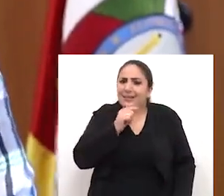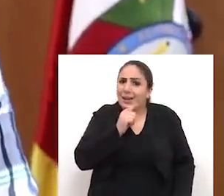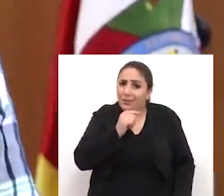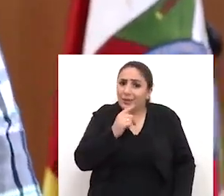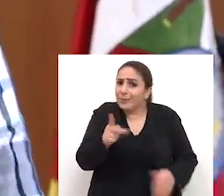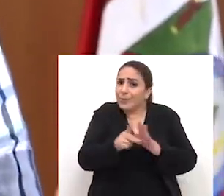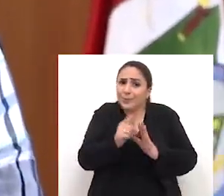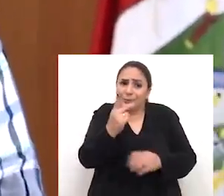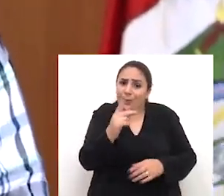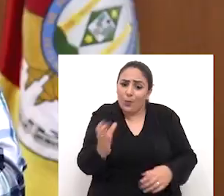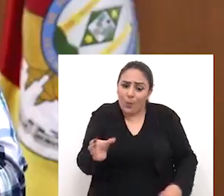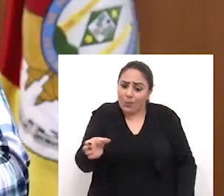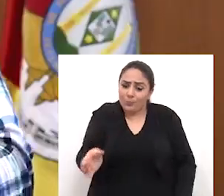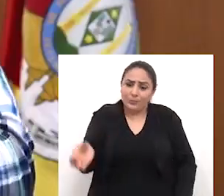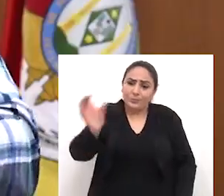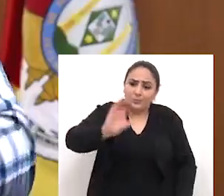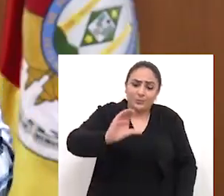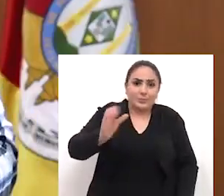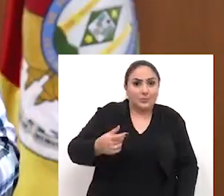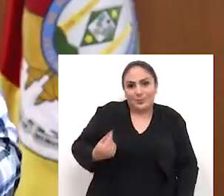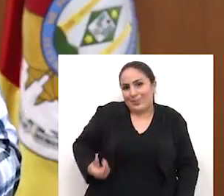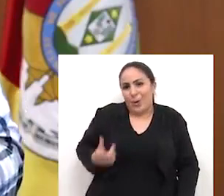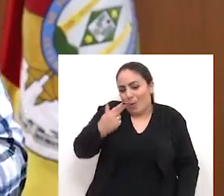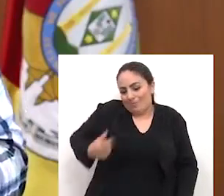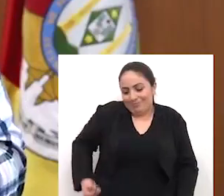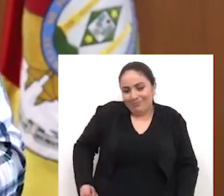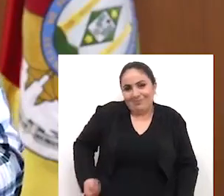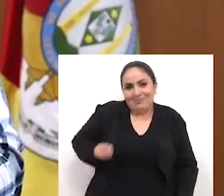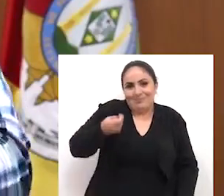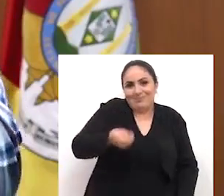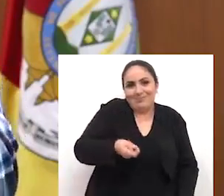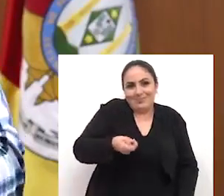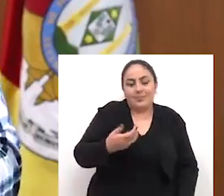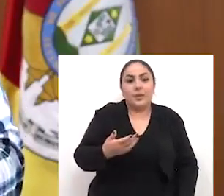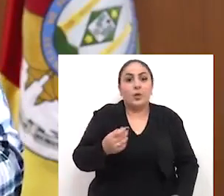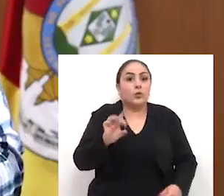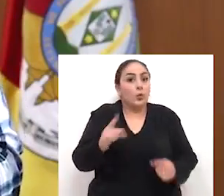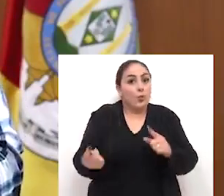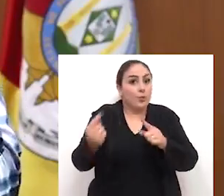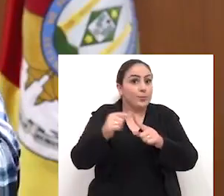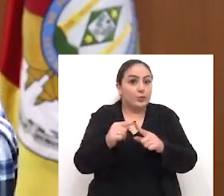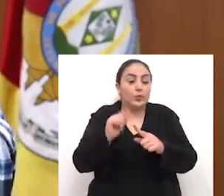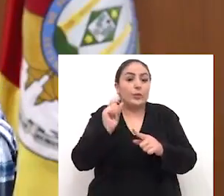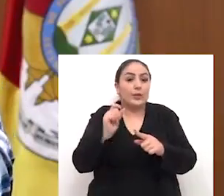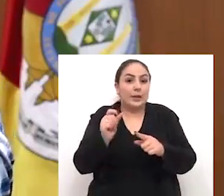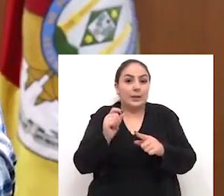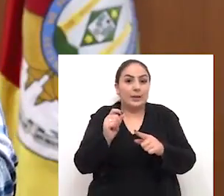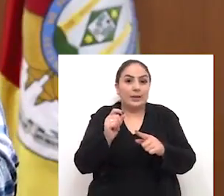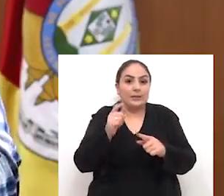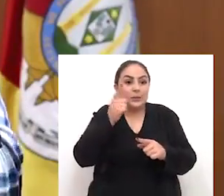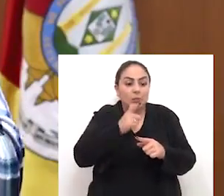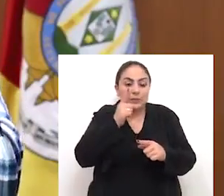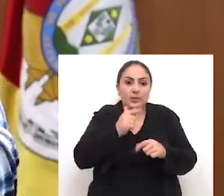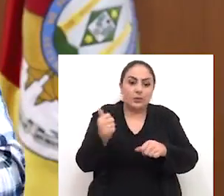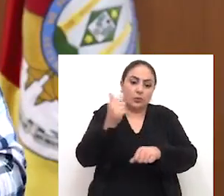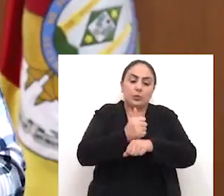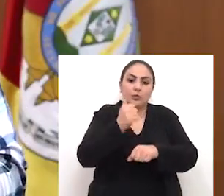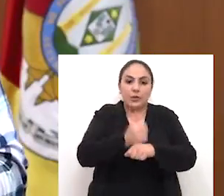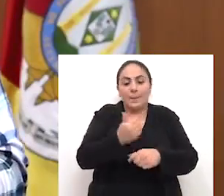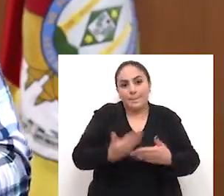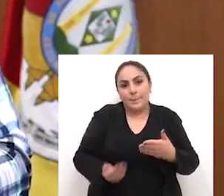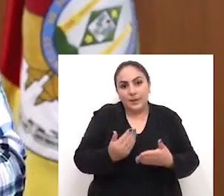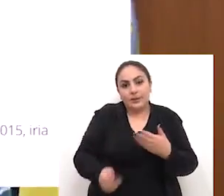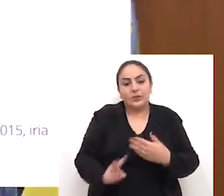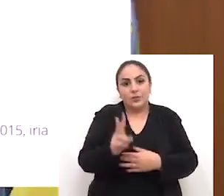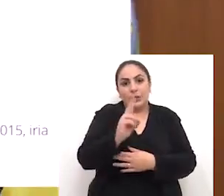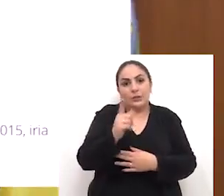vem do teu copo. E essa reforma do governador Eduardo Leite tem só um objetivo, que é compensar essa perda de